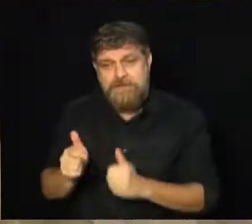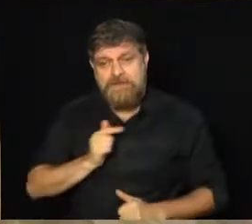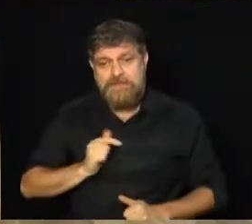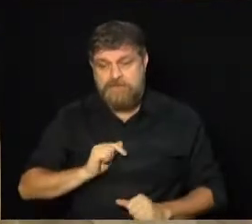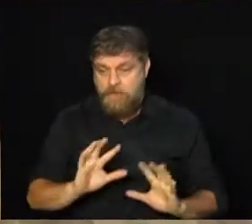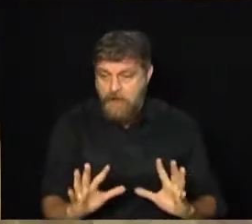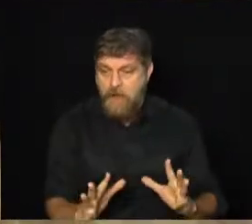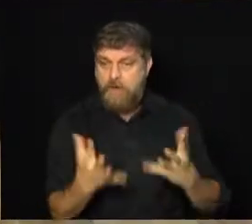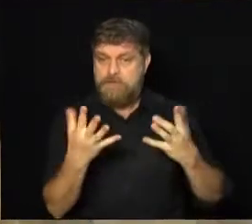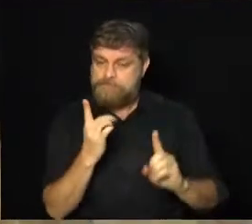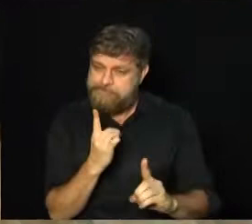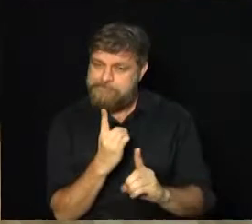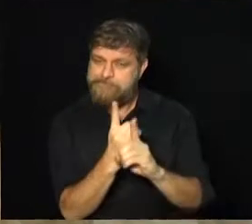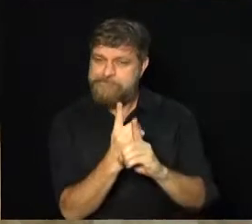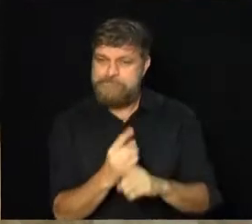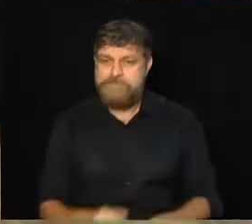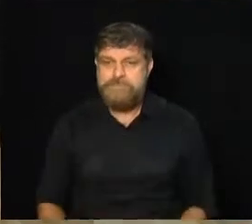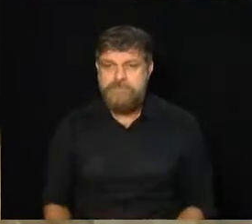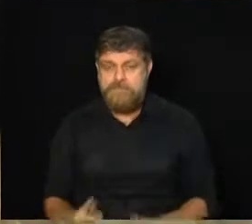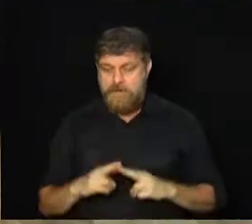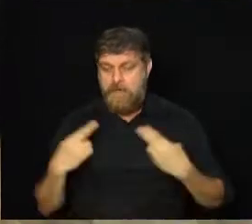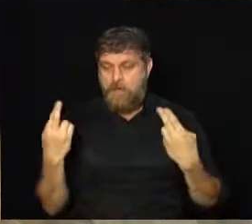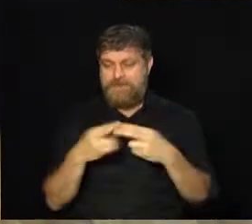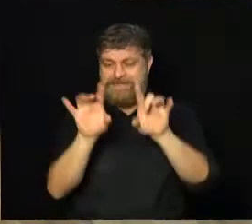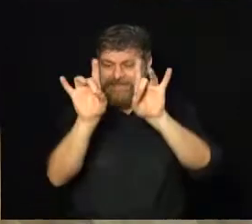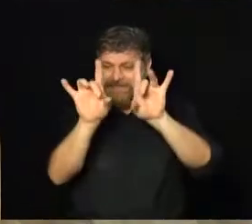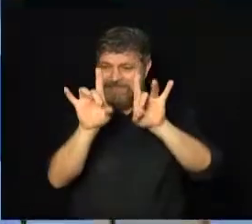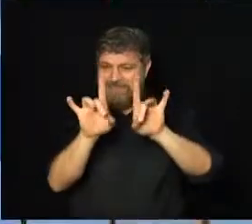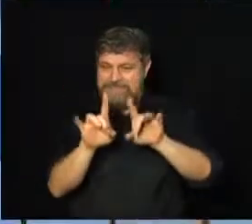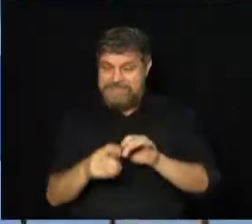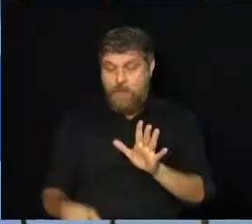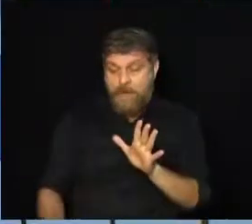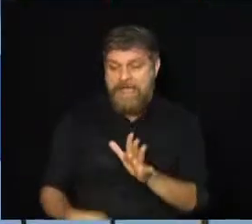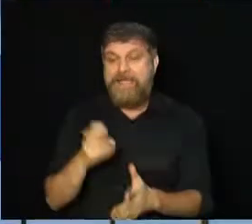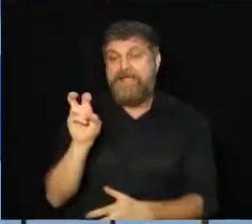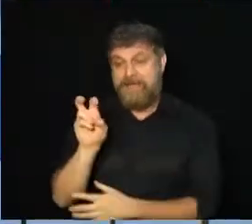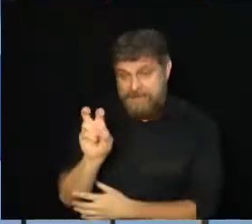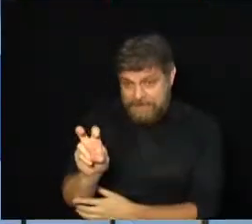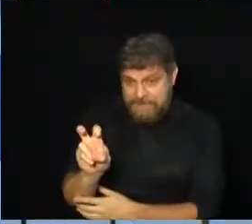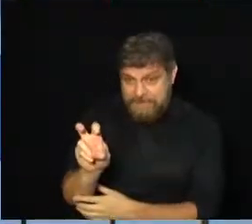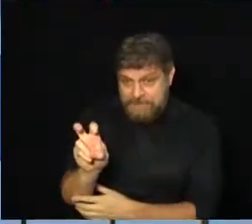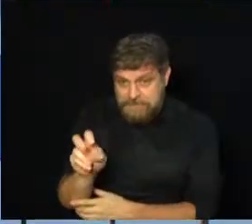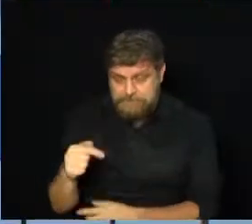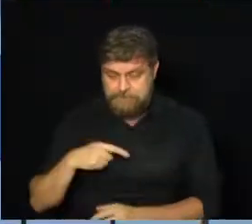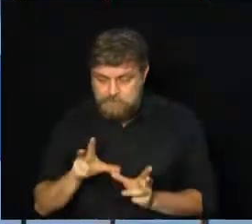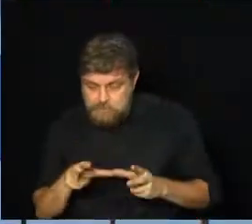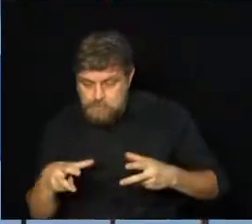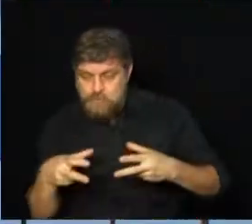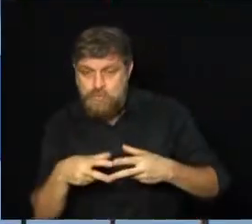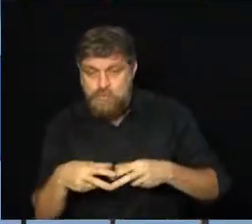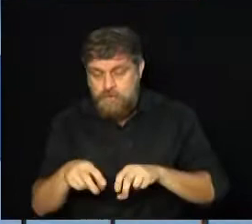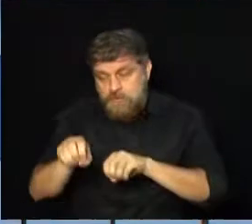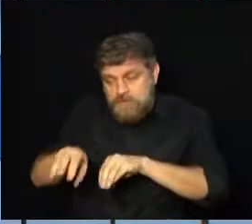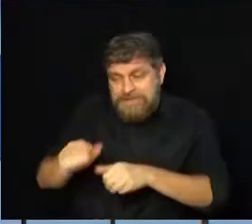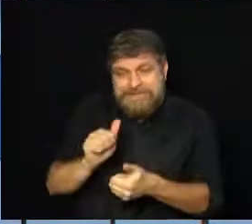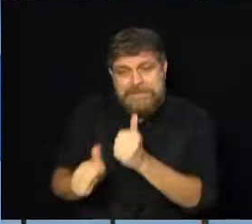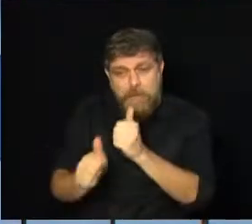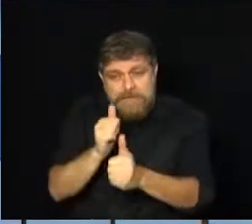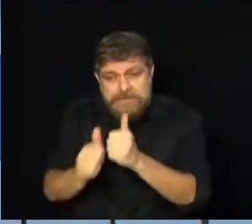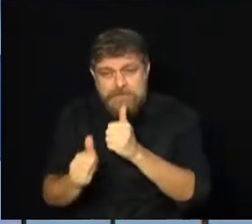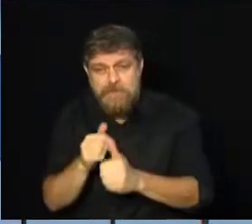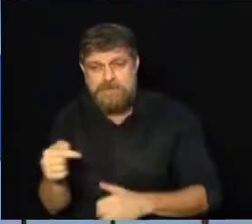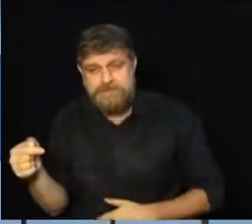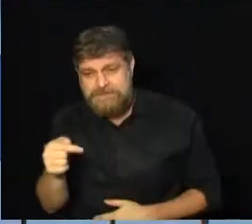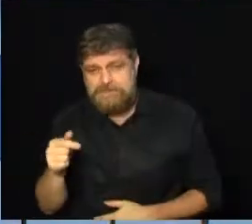evento, né? É, foi a reunião extraordinária, a quinta reunião extraordinária da Comissão de Educação e Esporte,